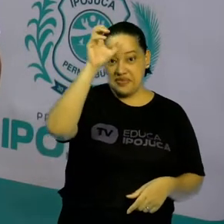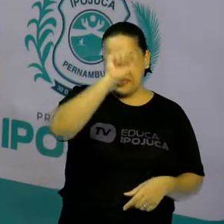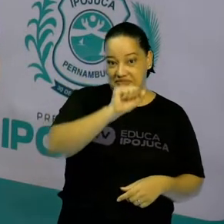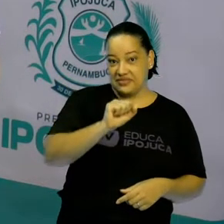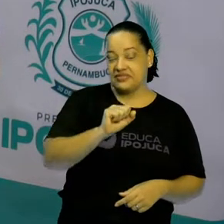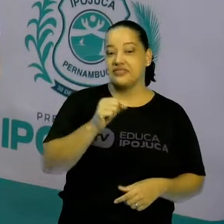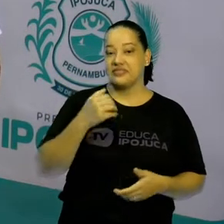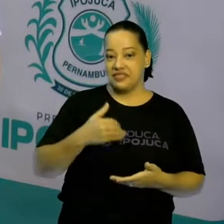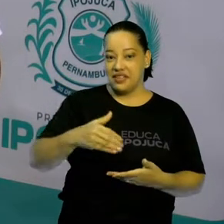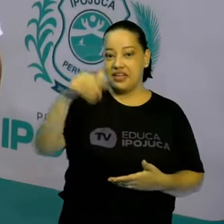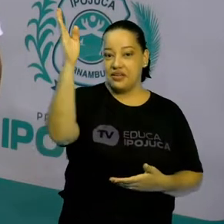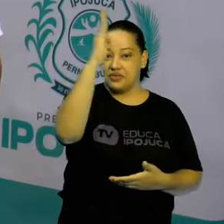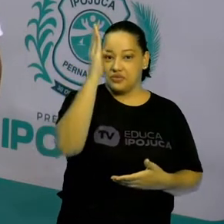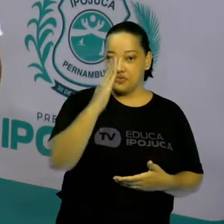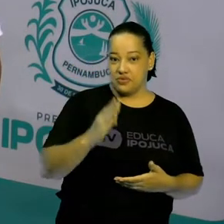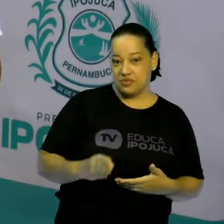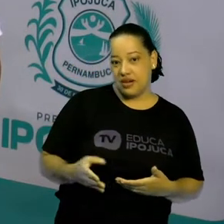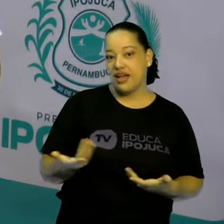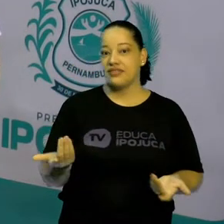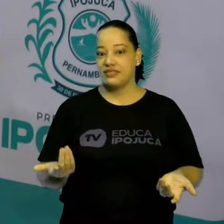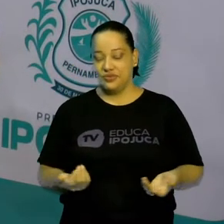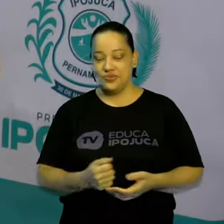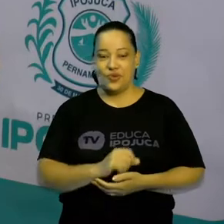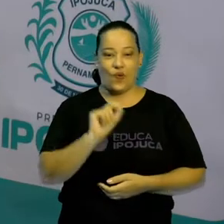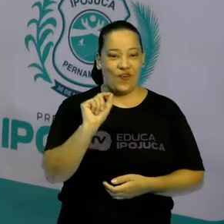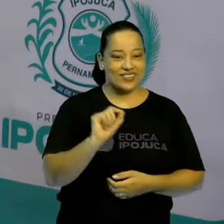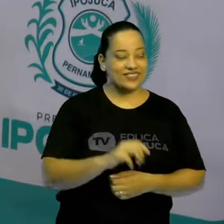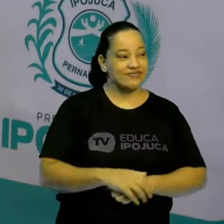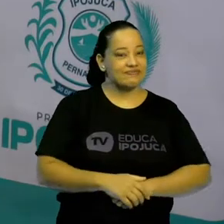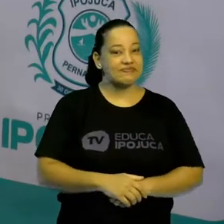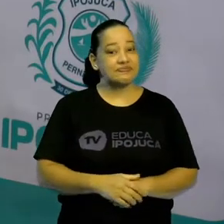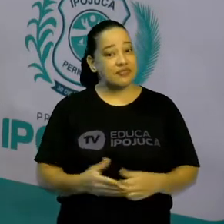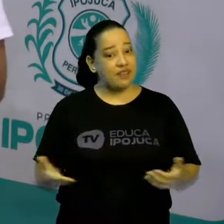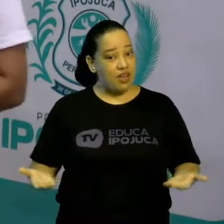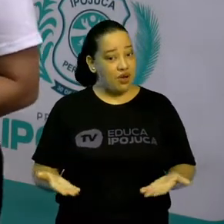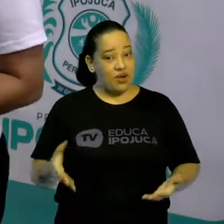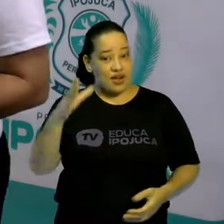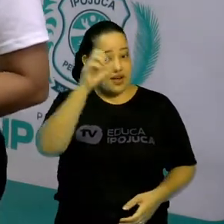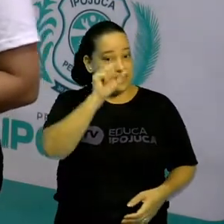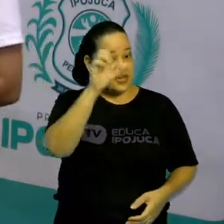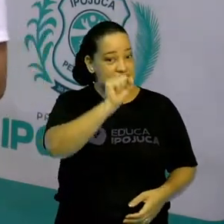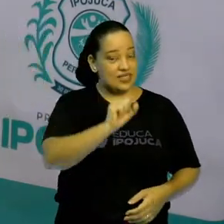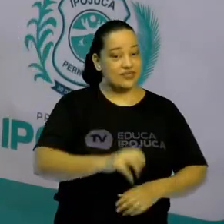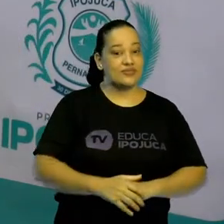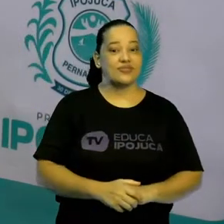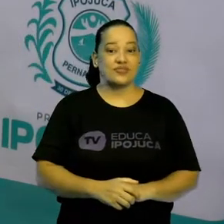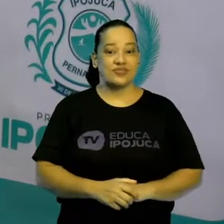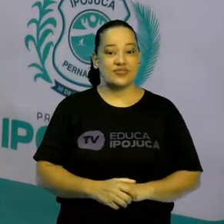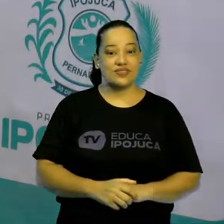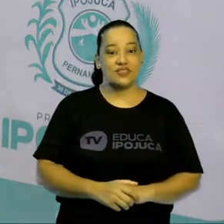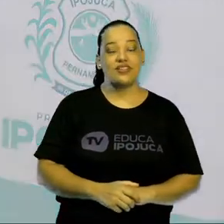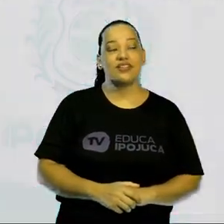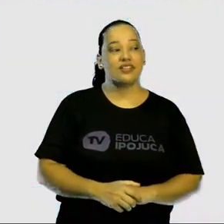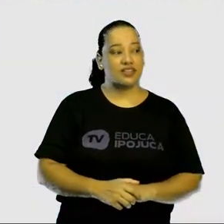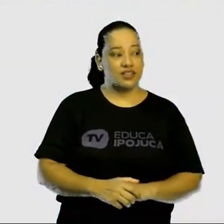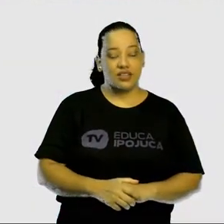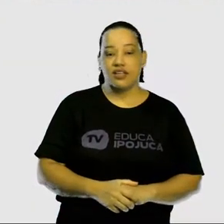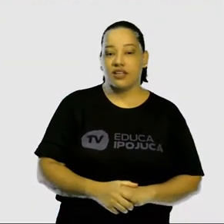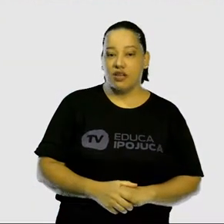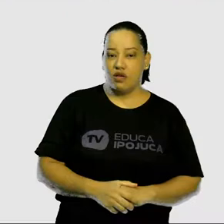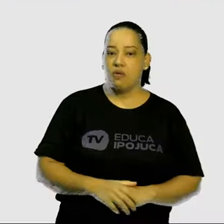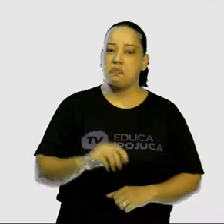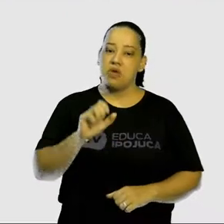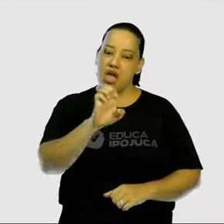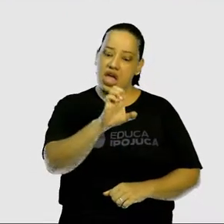Brasil, segundo as características de cada um. Então, o que a gente vai abordar hoje? A gente vai ver o que é